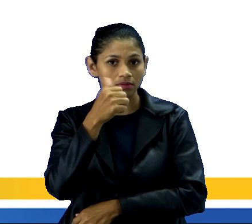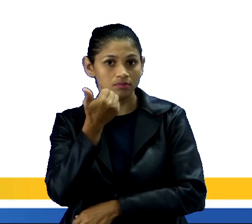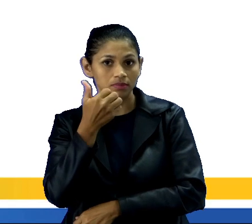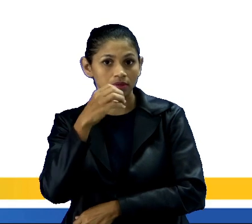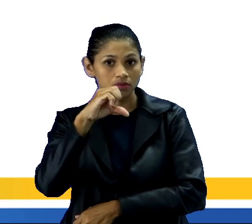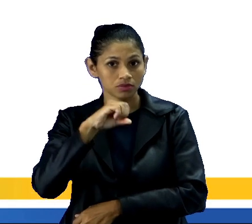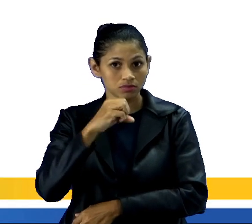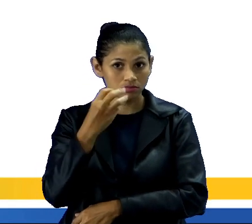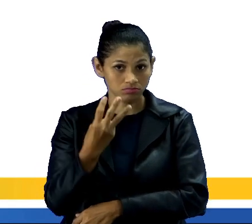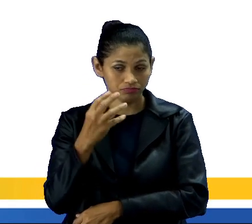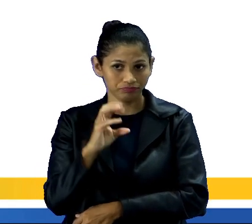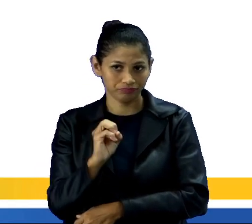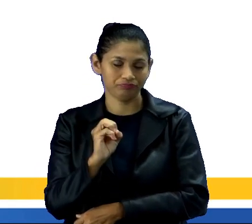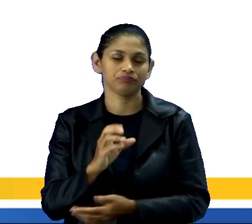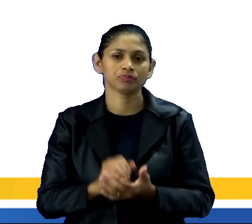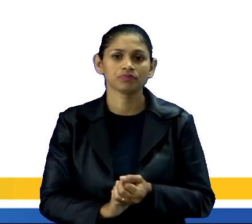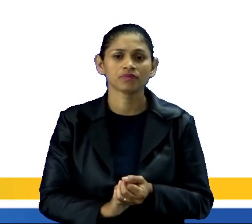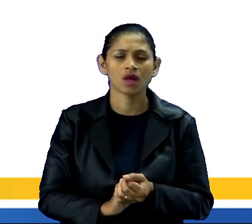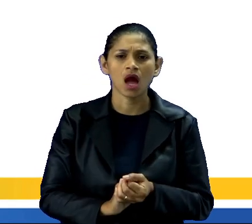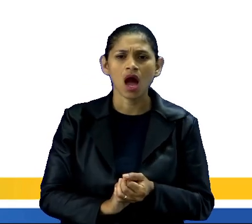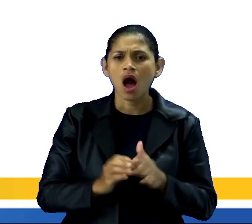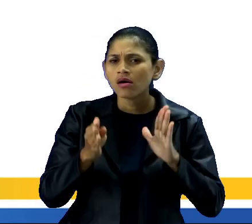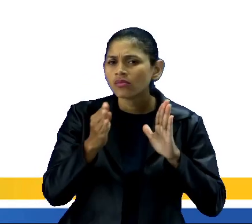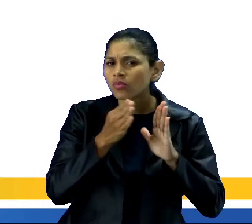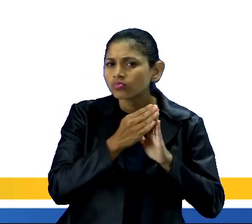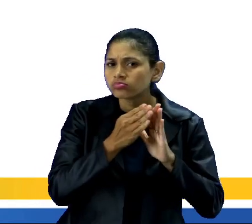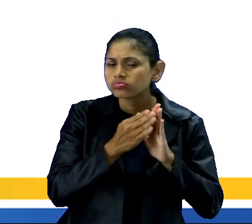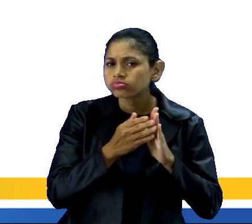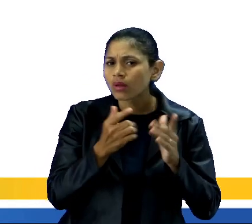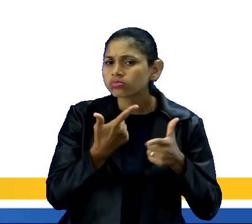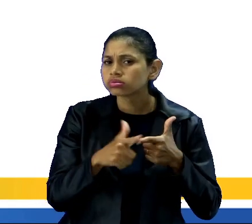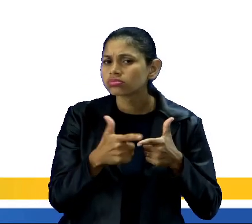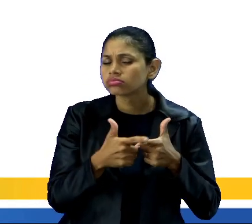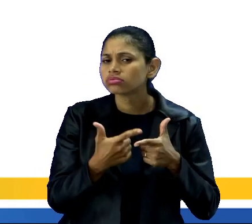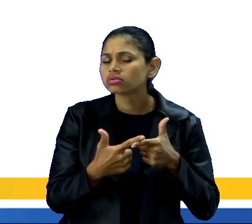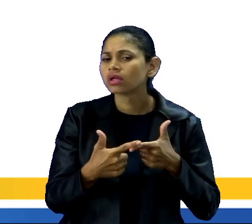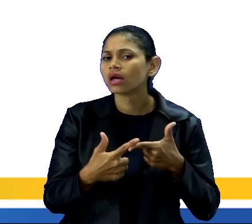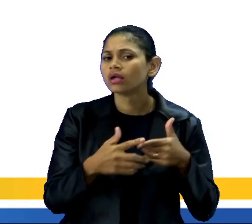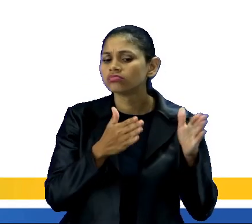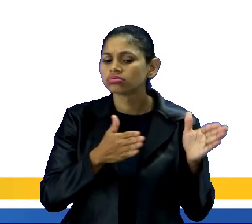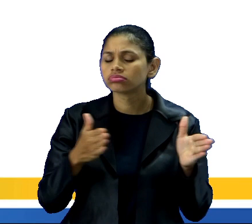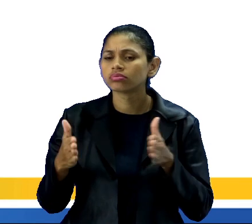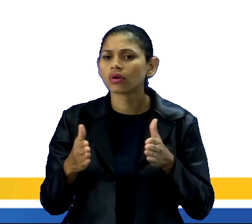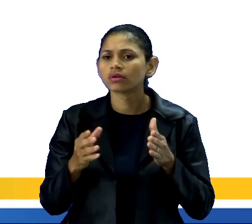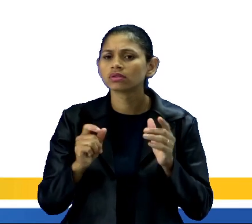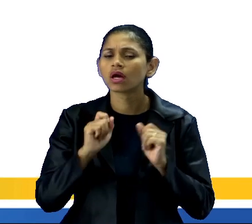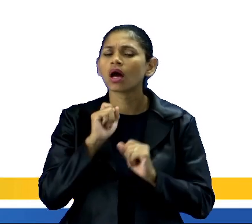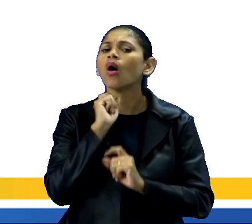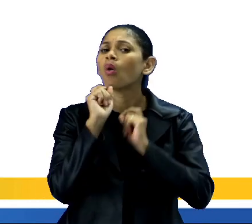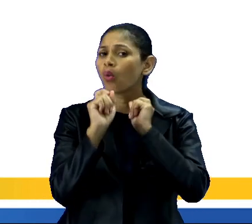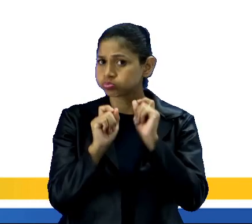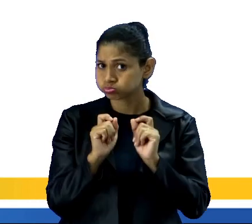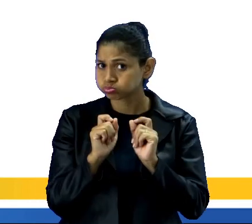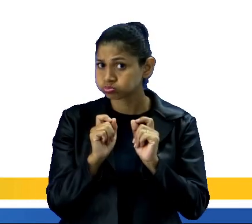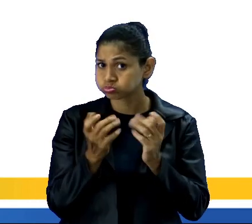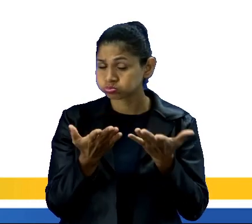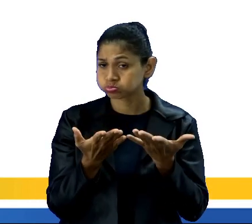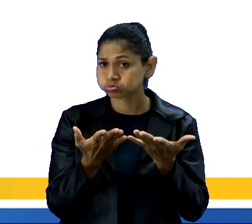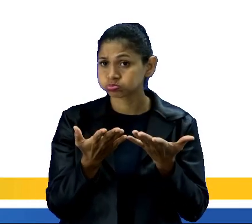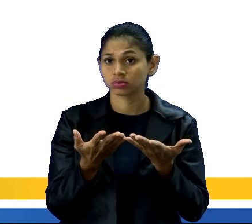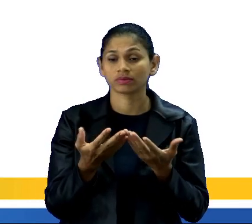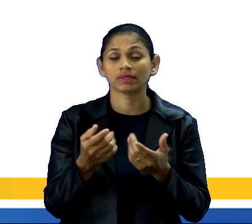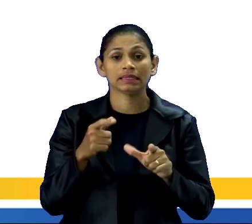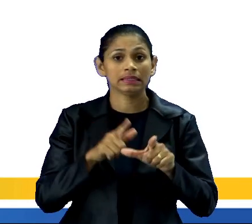consequências desse processo. Alternativa A, a quebra da Bolsa de Valores em Nova Iorque. Alternativa B,